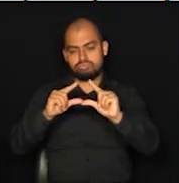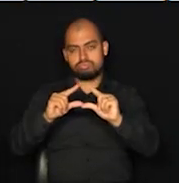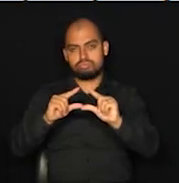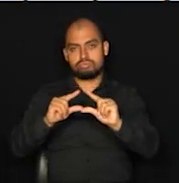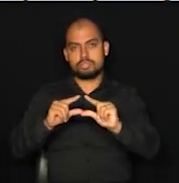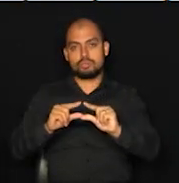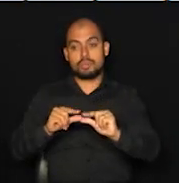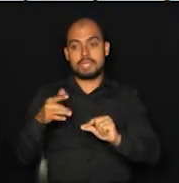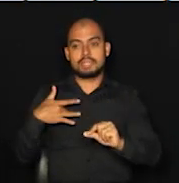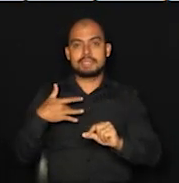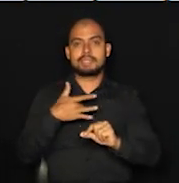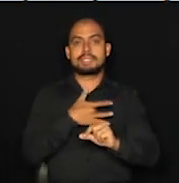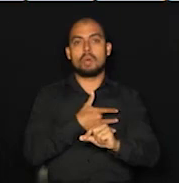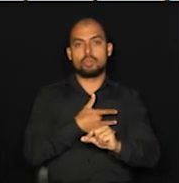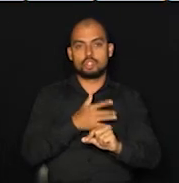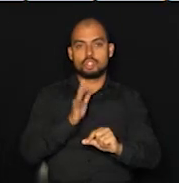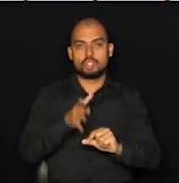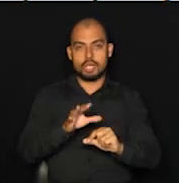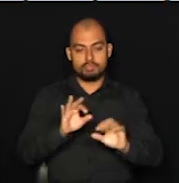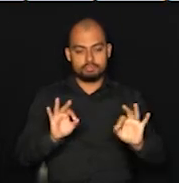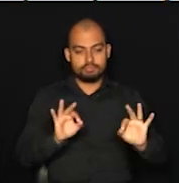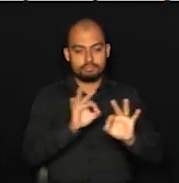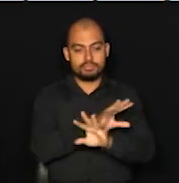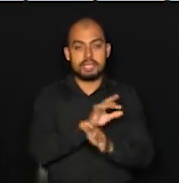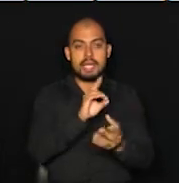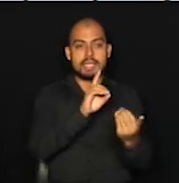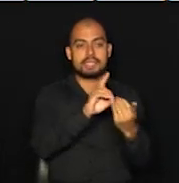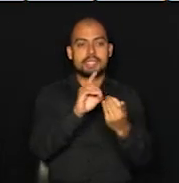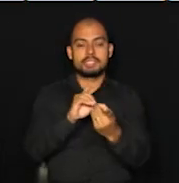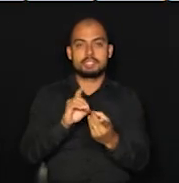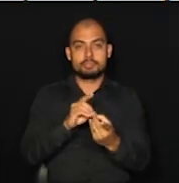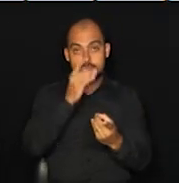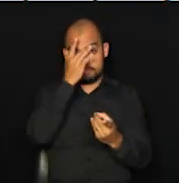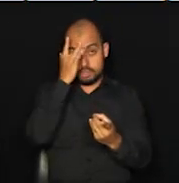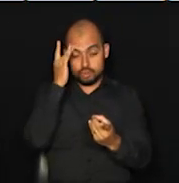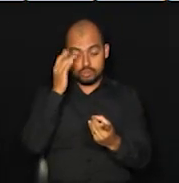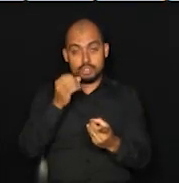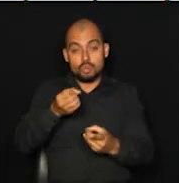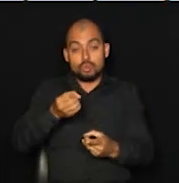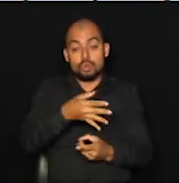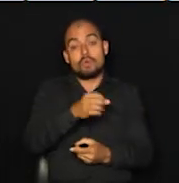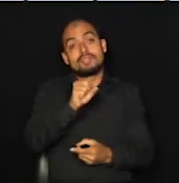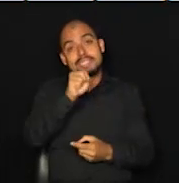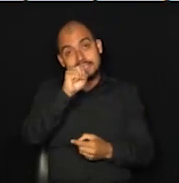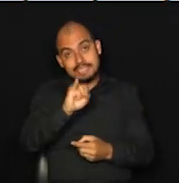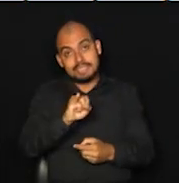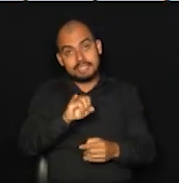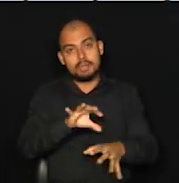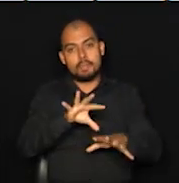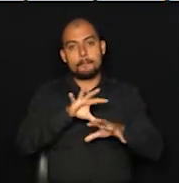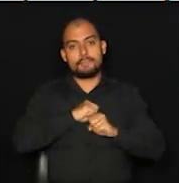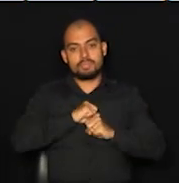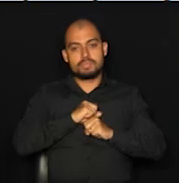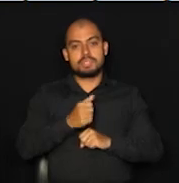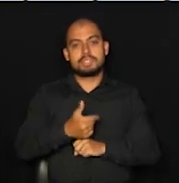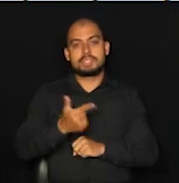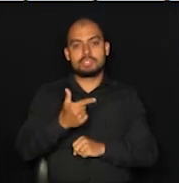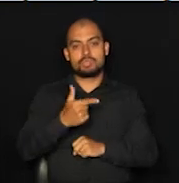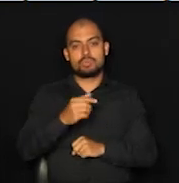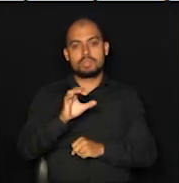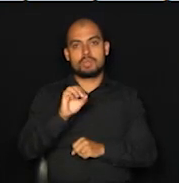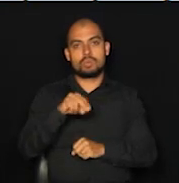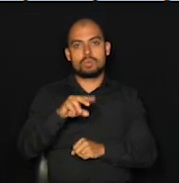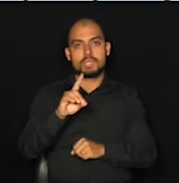tem a estrutura preparada para atender novos casos, caso tenhamos aí uma segunda onda da doença.